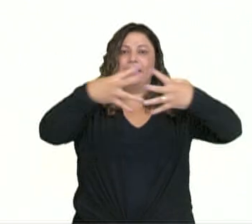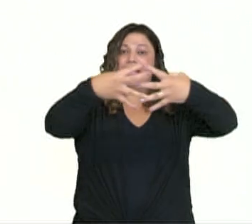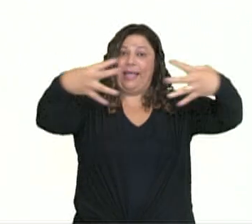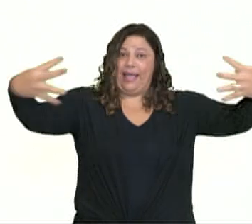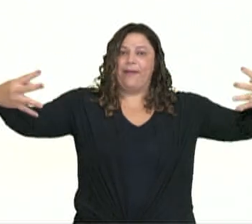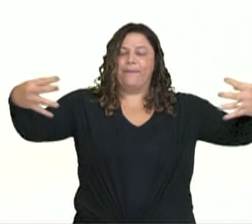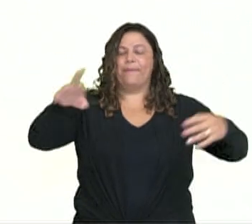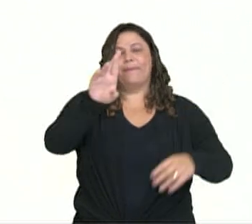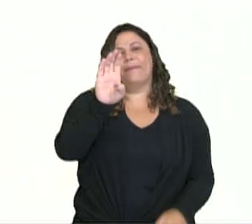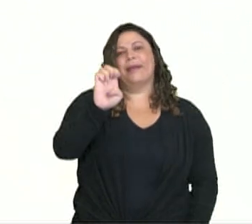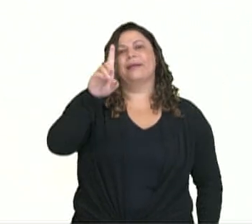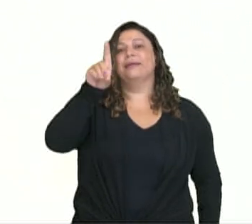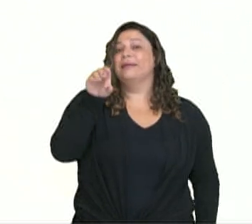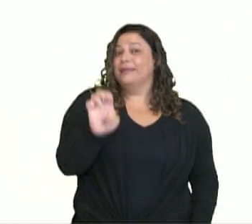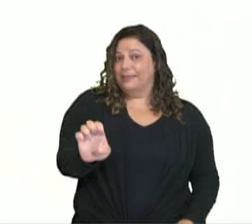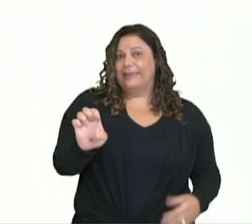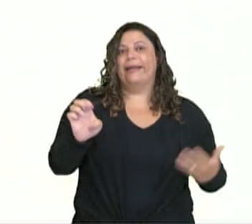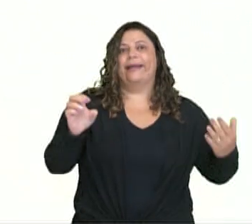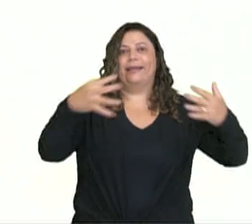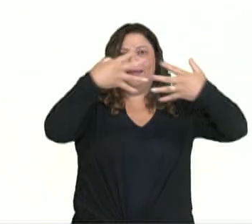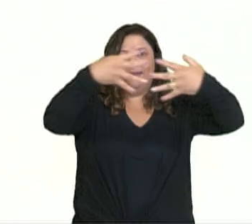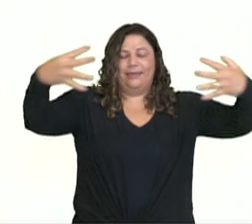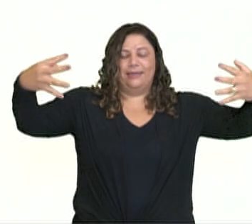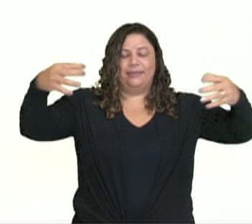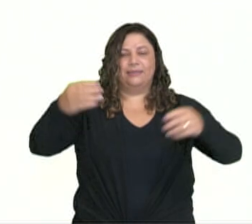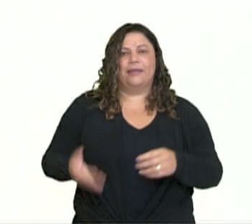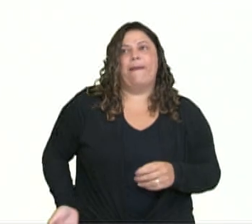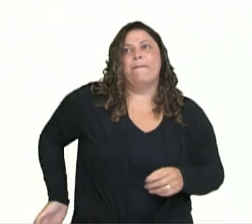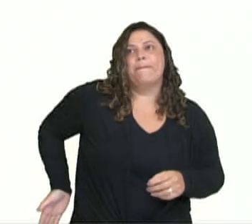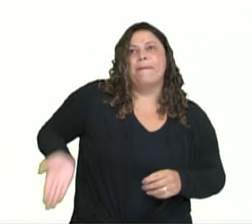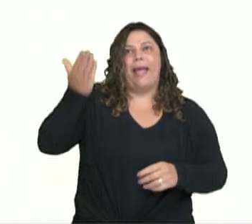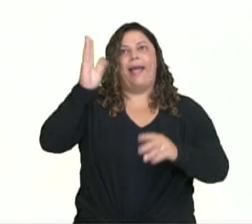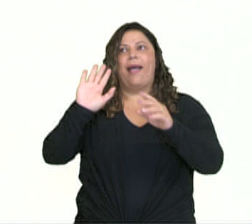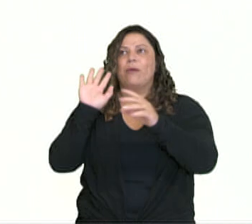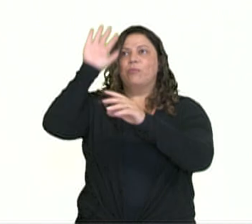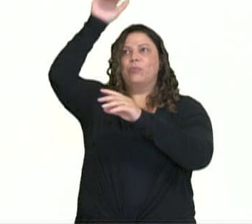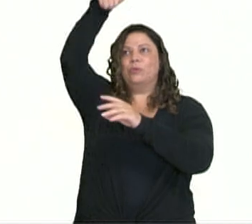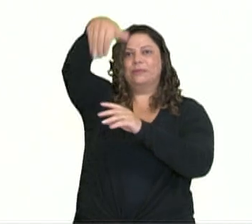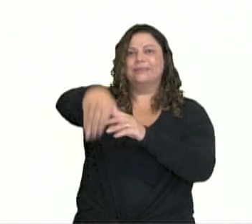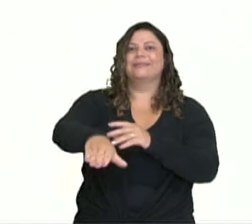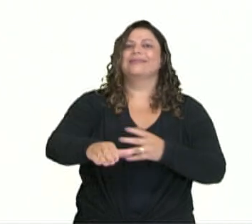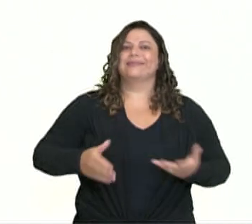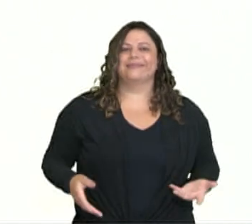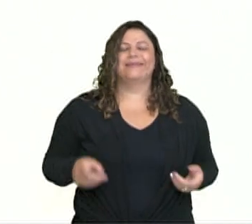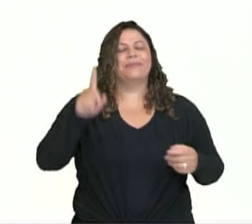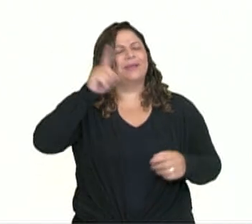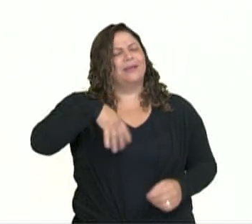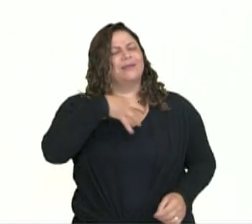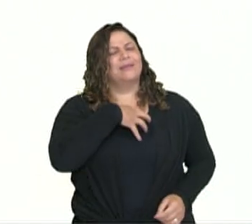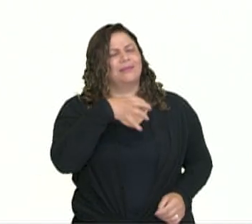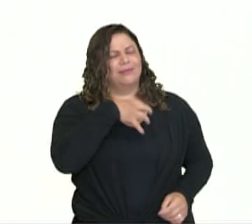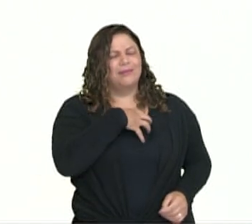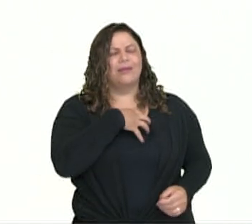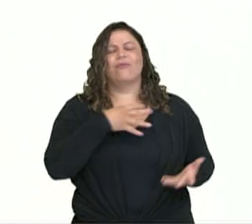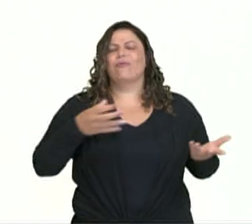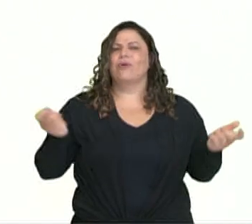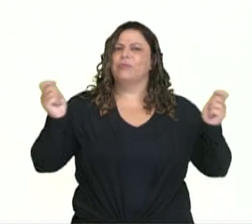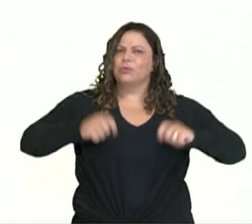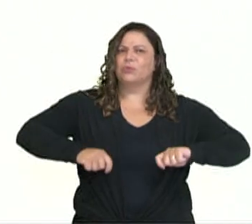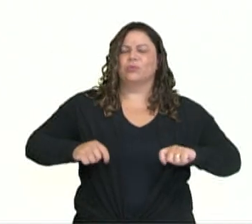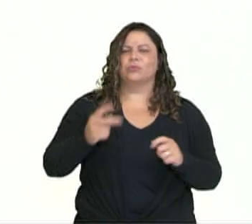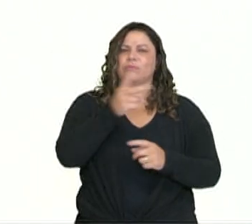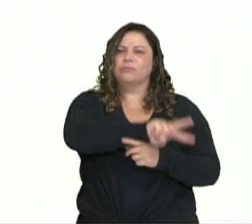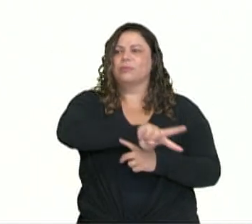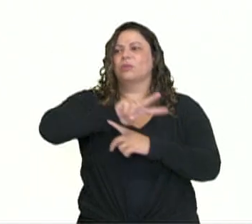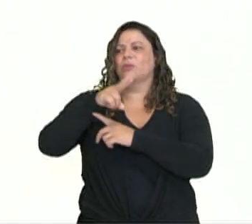rede. Então é isso aí, essa é a forma de praticar. Quando o jogo é de equipe, pode ser de dois